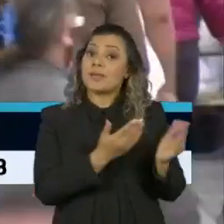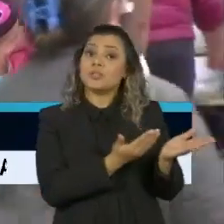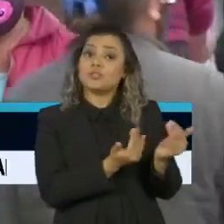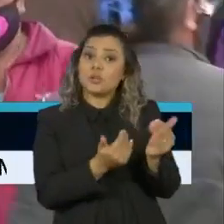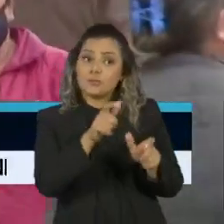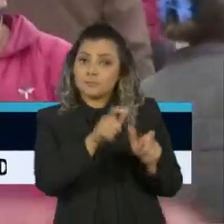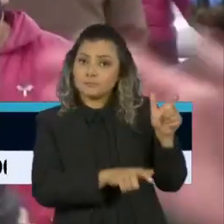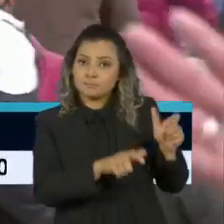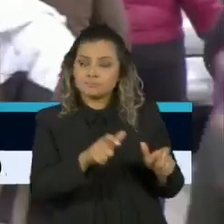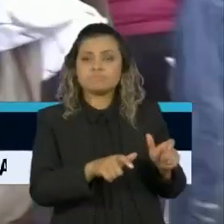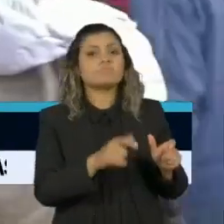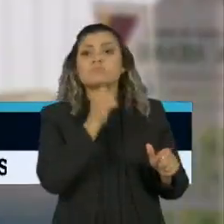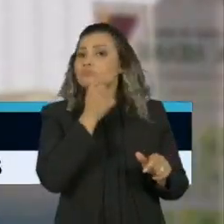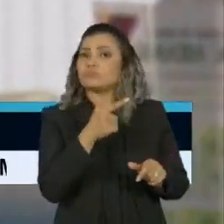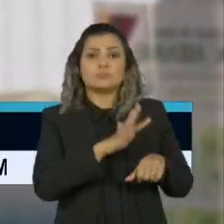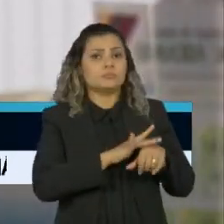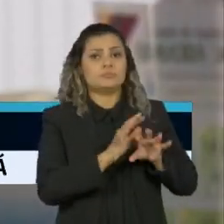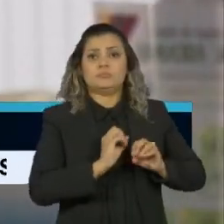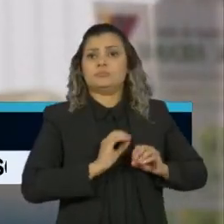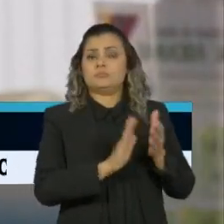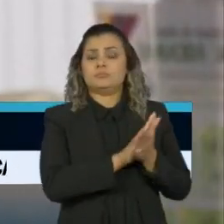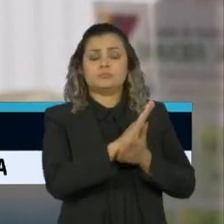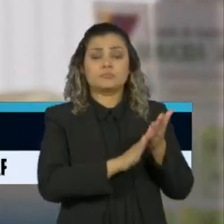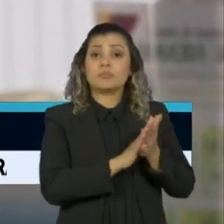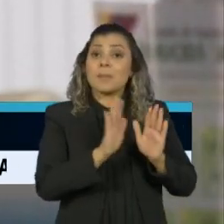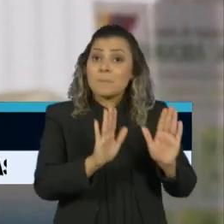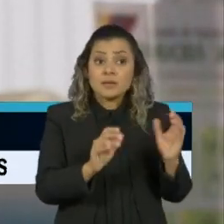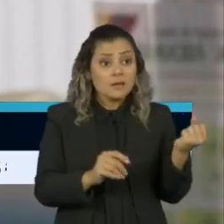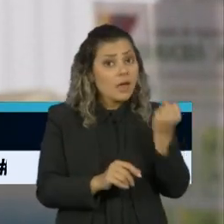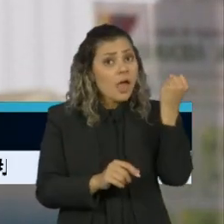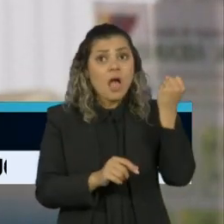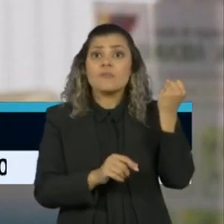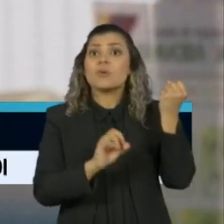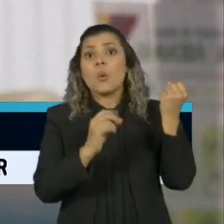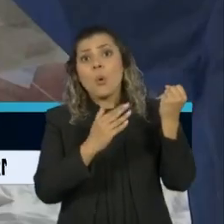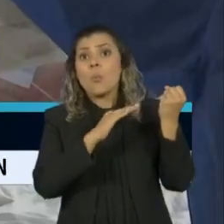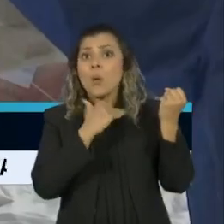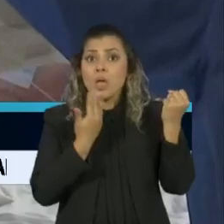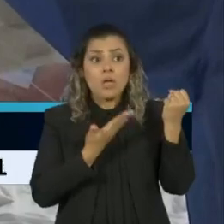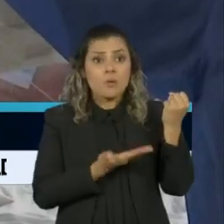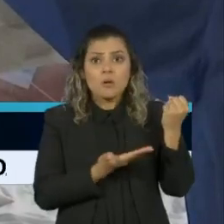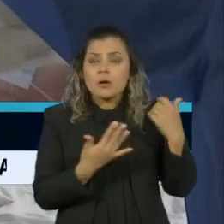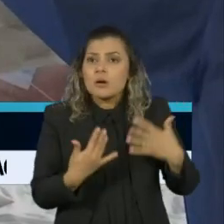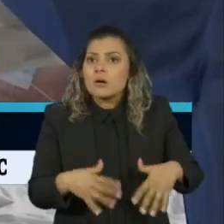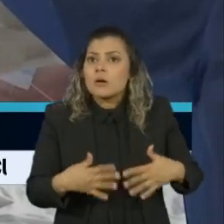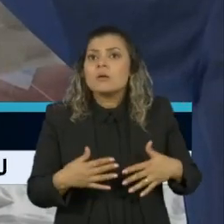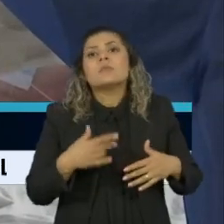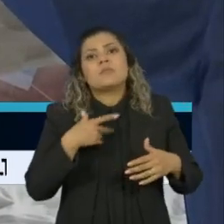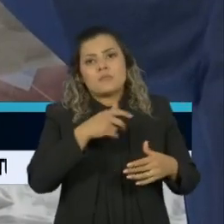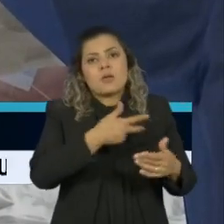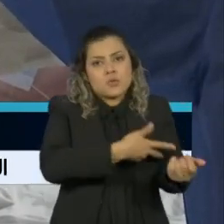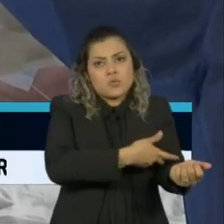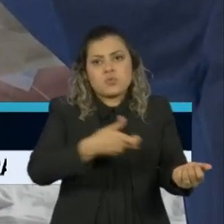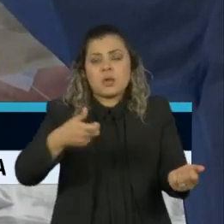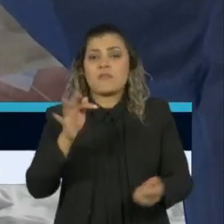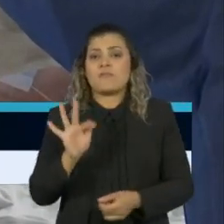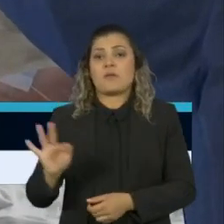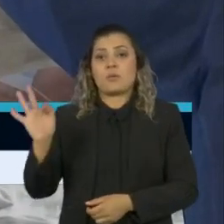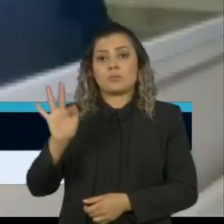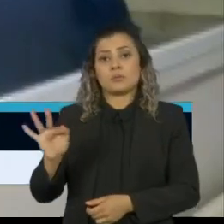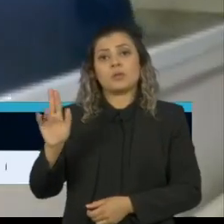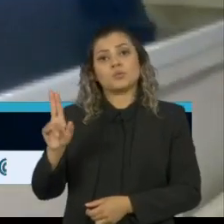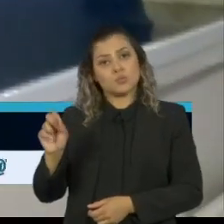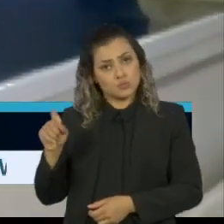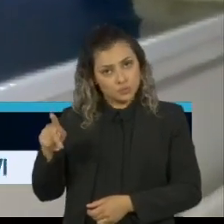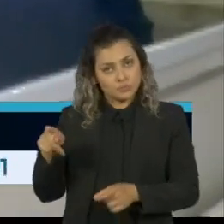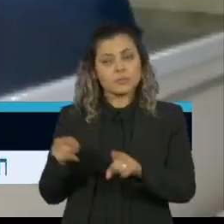jovens sem comorbidades que desenvolveram a forma grave da doença e morreram será fornecido pela Faculdade de Medicina da